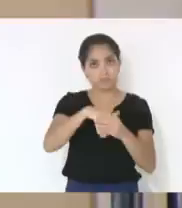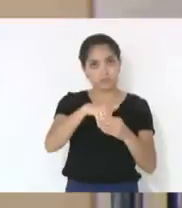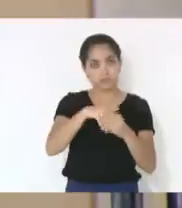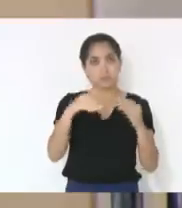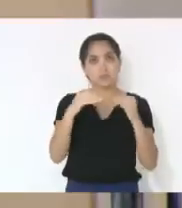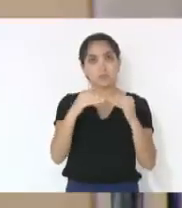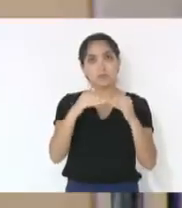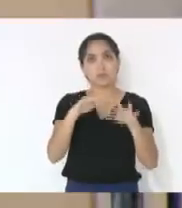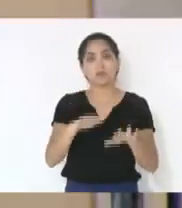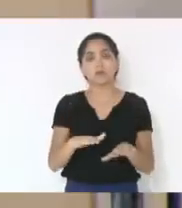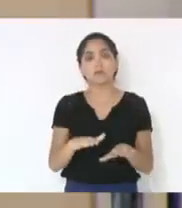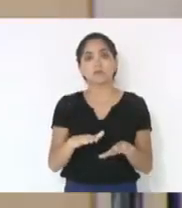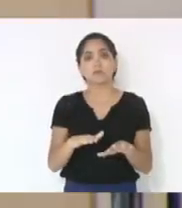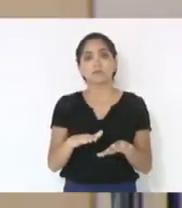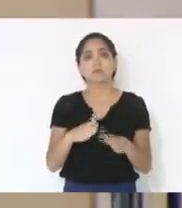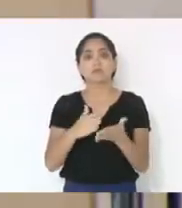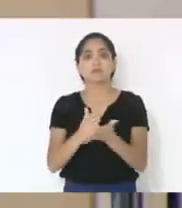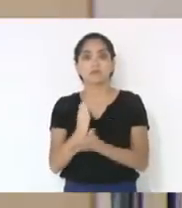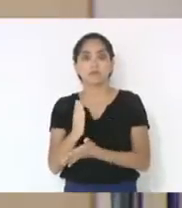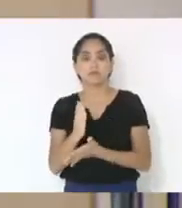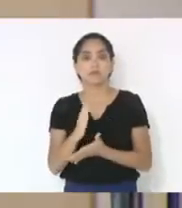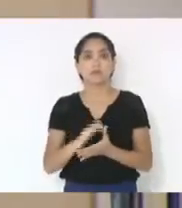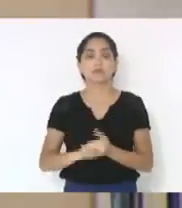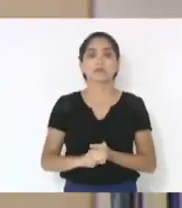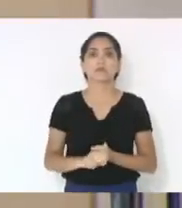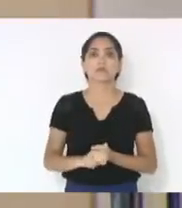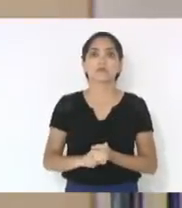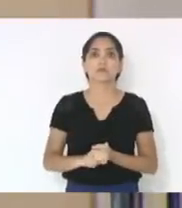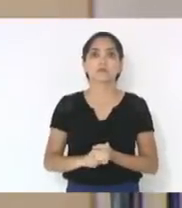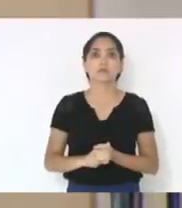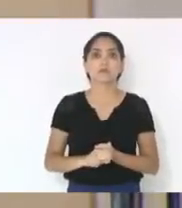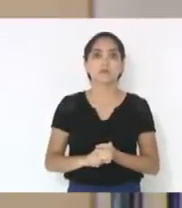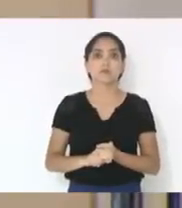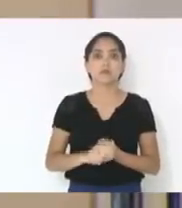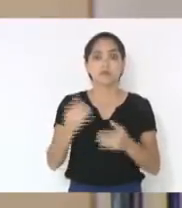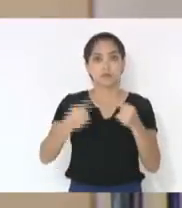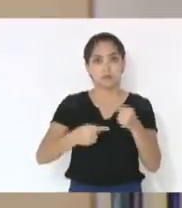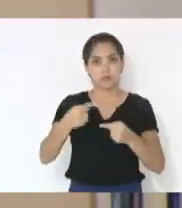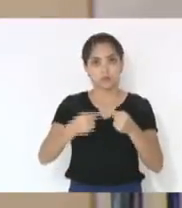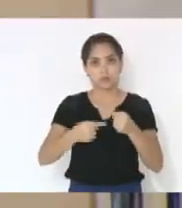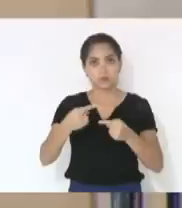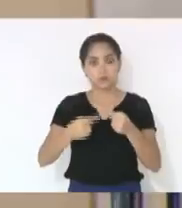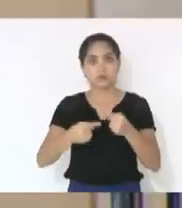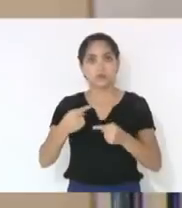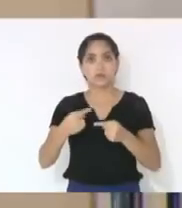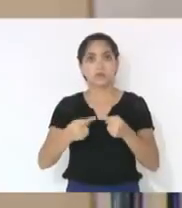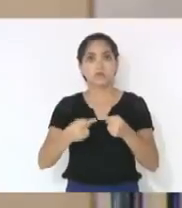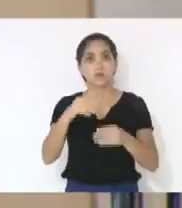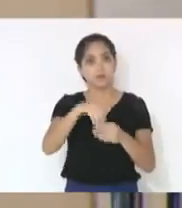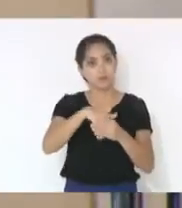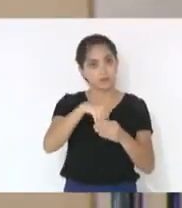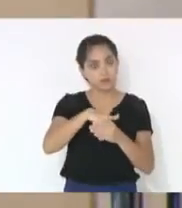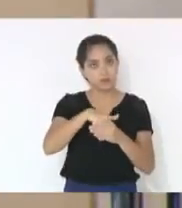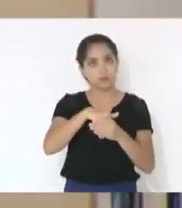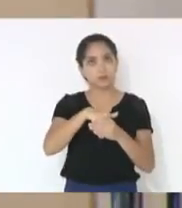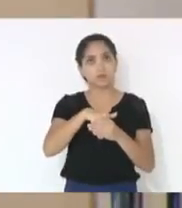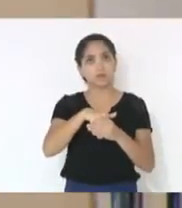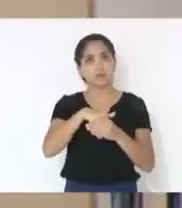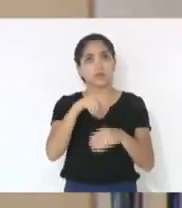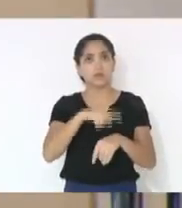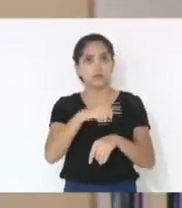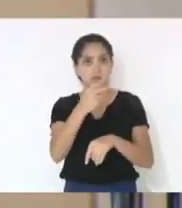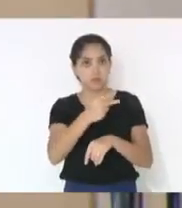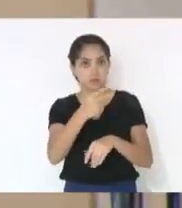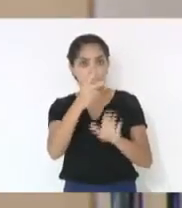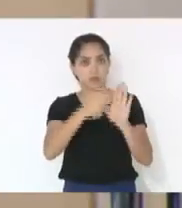estiver de acordo permanece como se encontre, aprovado. Discussão e votação em segundo turno ao